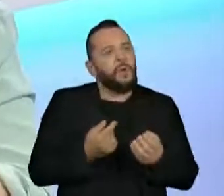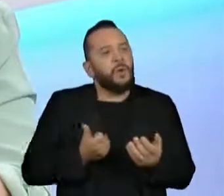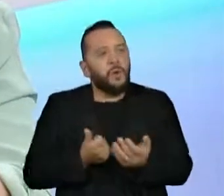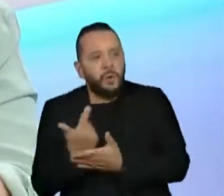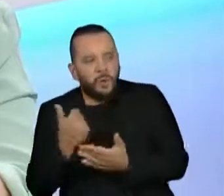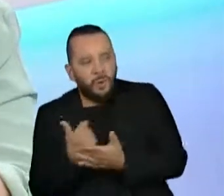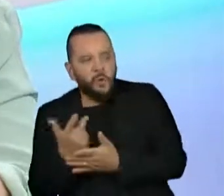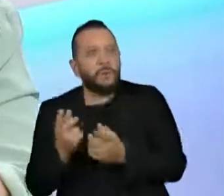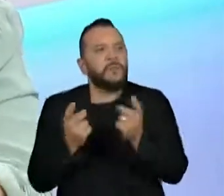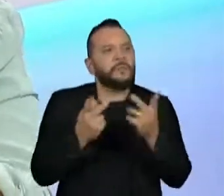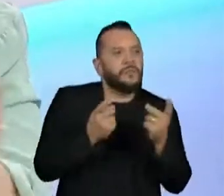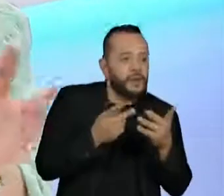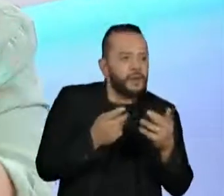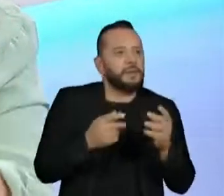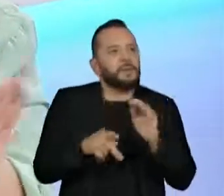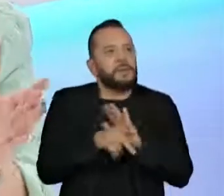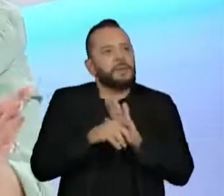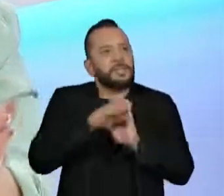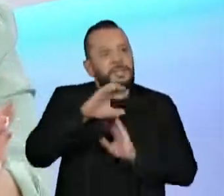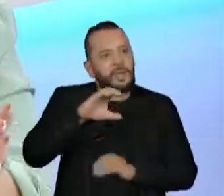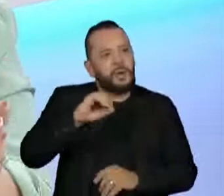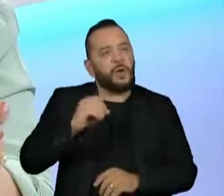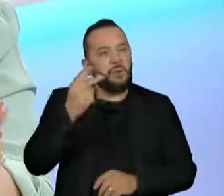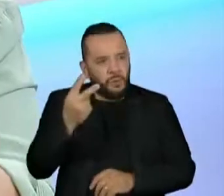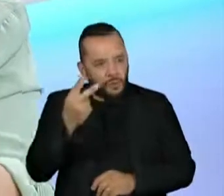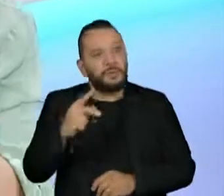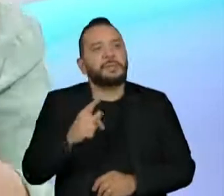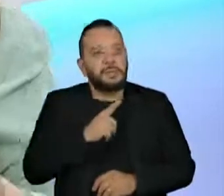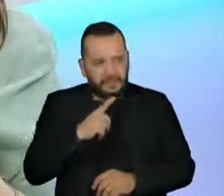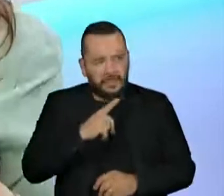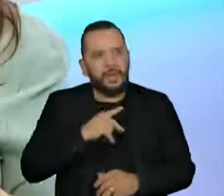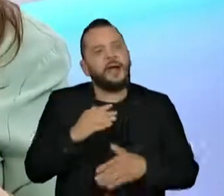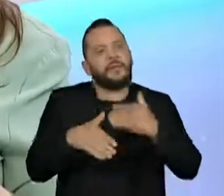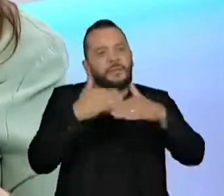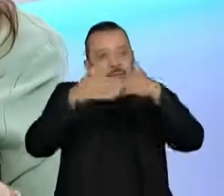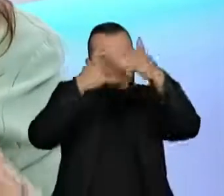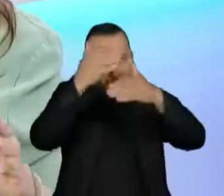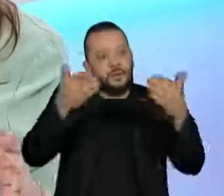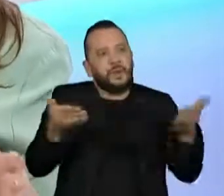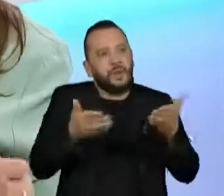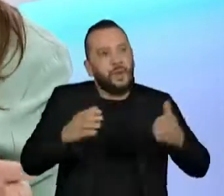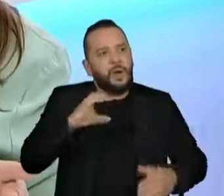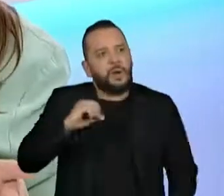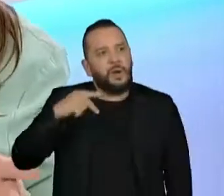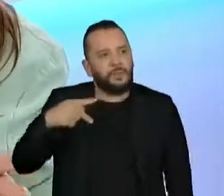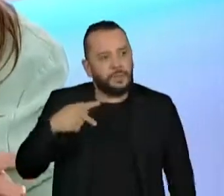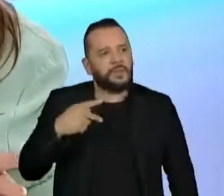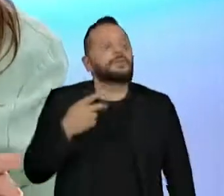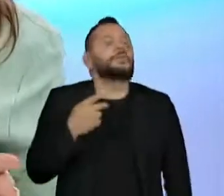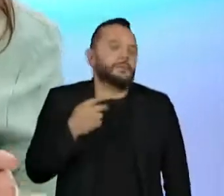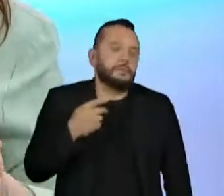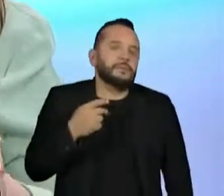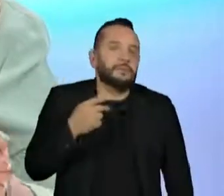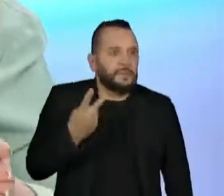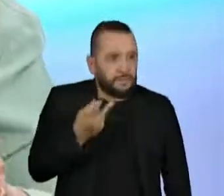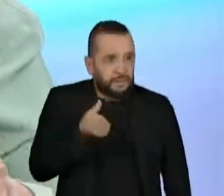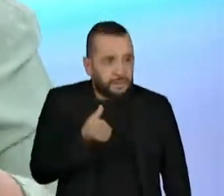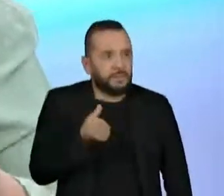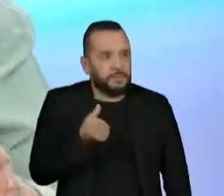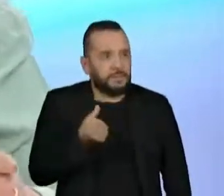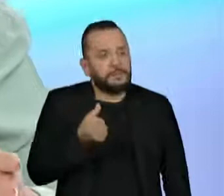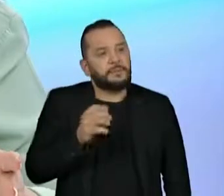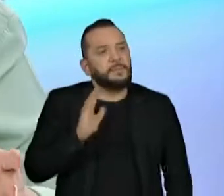avançado na Câmara, principalmente agora, em meio a COP. O que nos chama a atenção é que tem questões no Amazonas e na